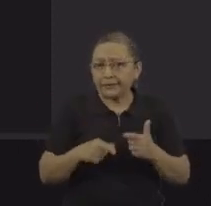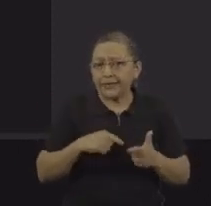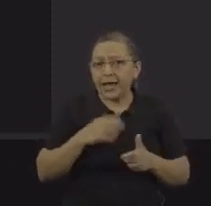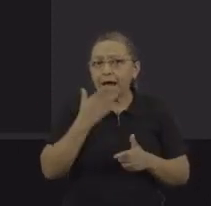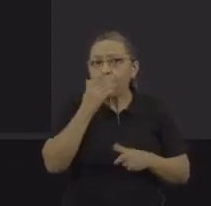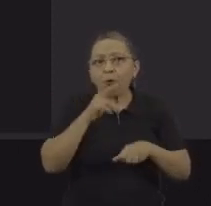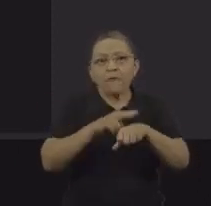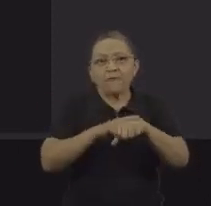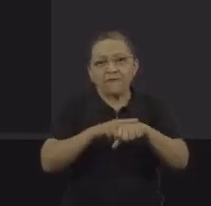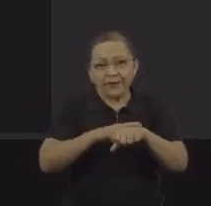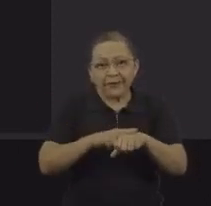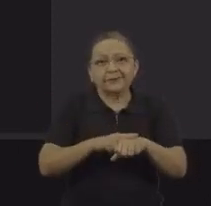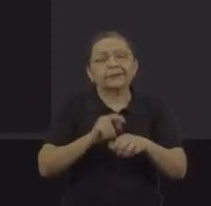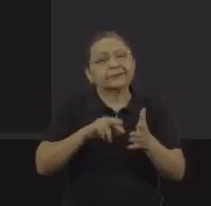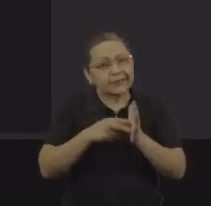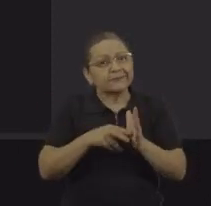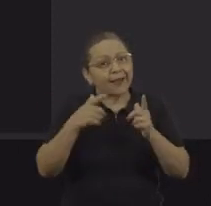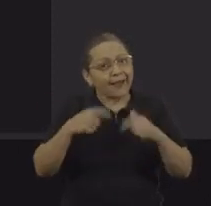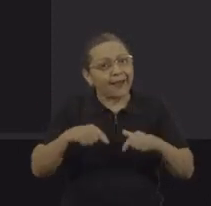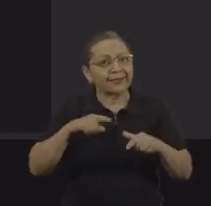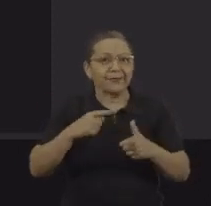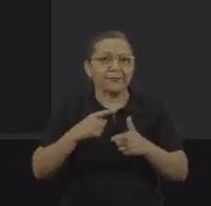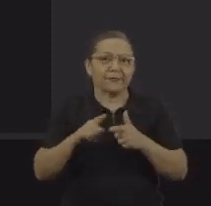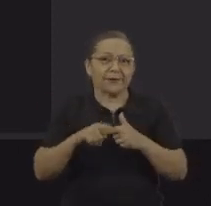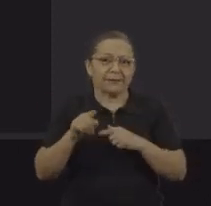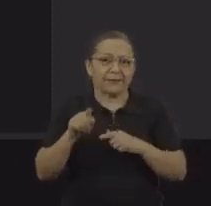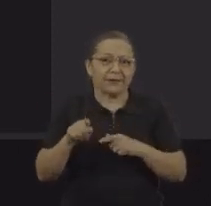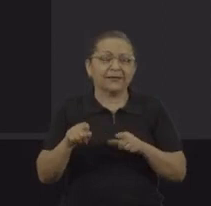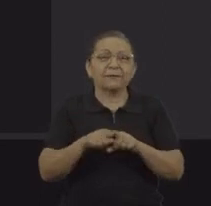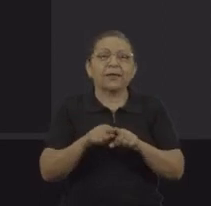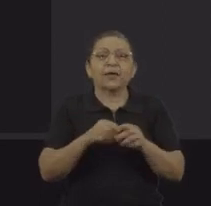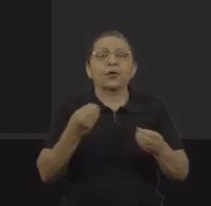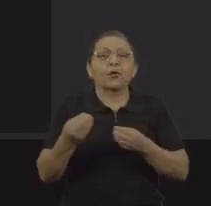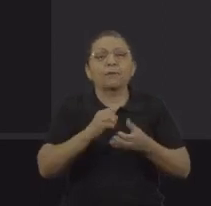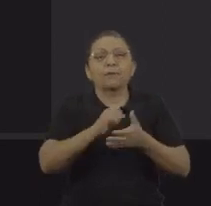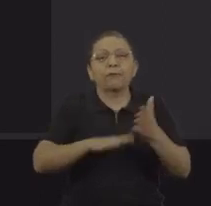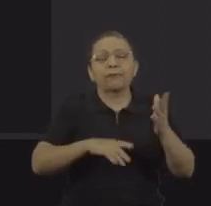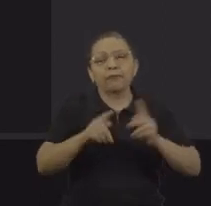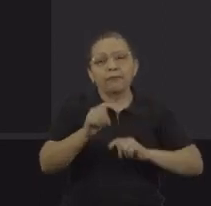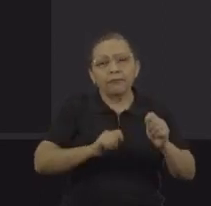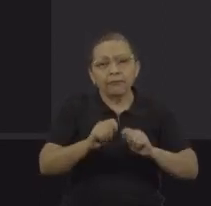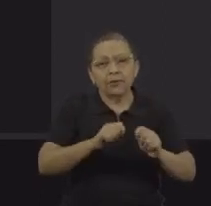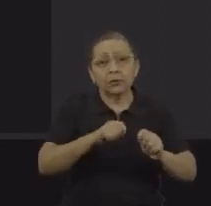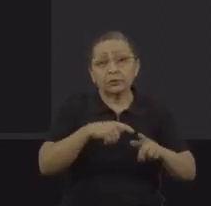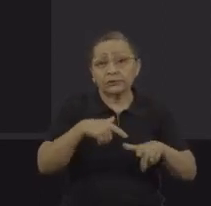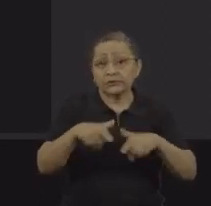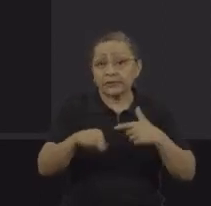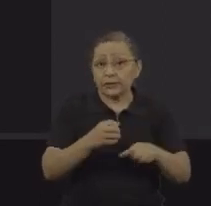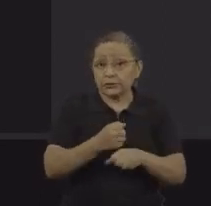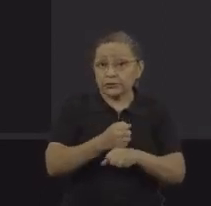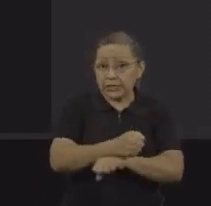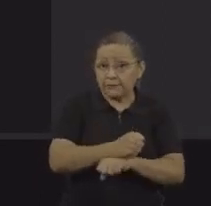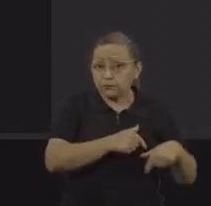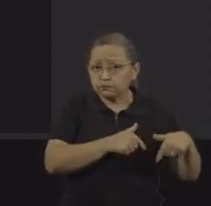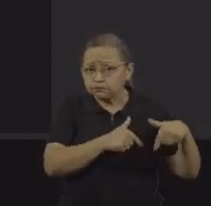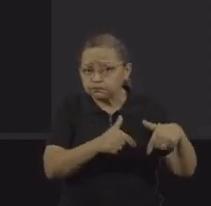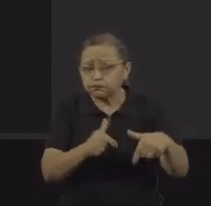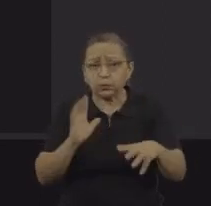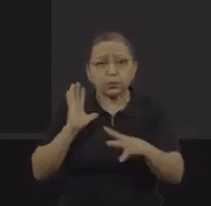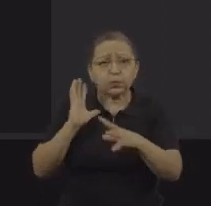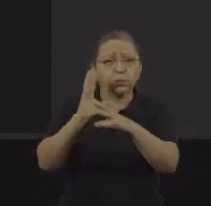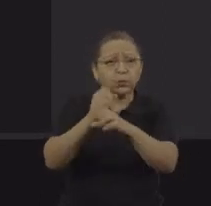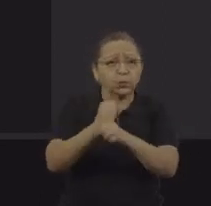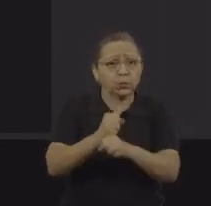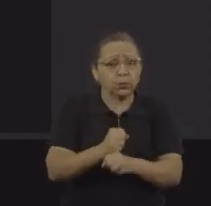se localiza. Isso tem muito a ver com as atividades econômicas em que o trabalho escravo foi encontrado ao longo desse período.